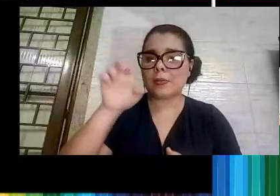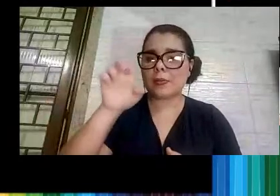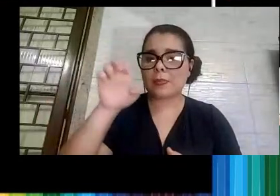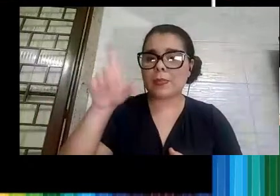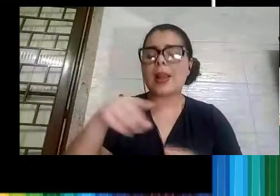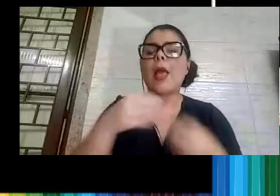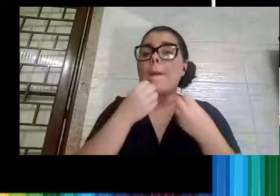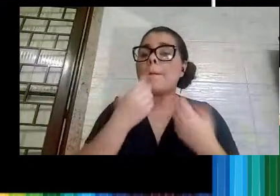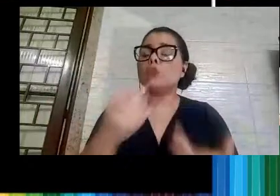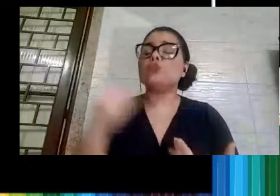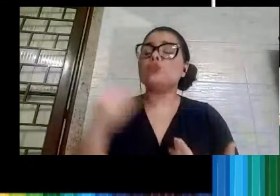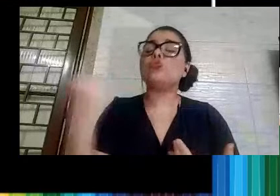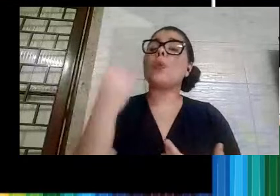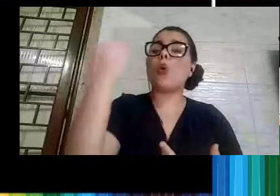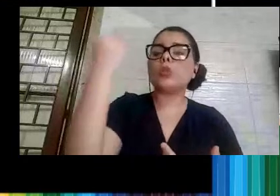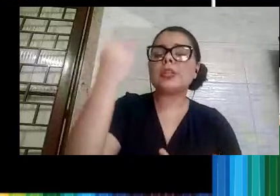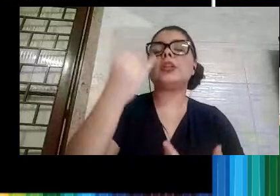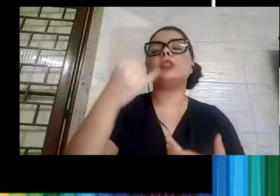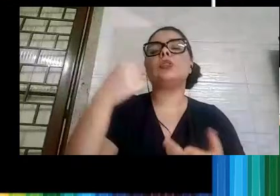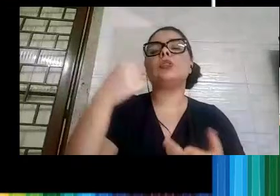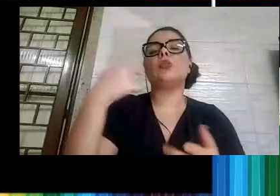importante, produzir muitos frutos,